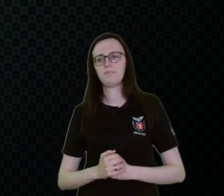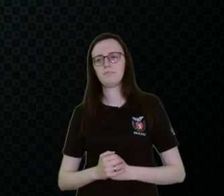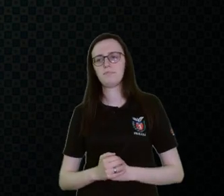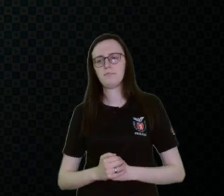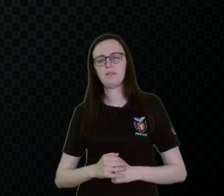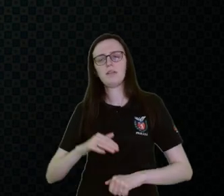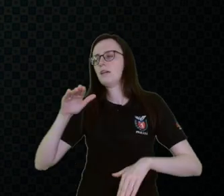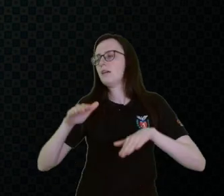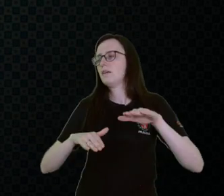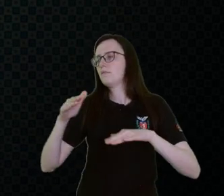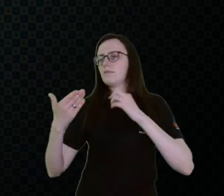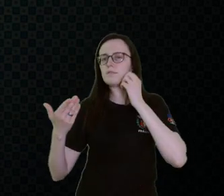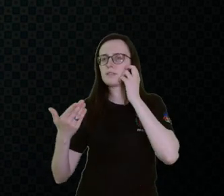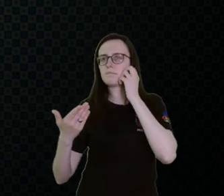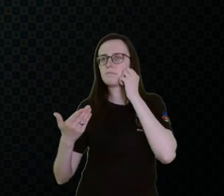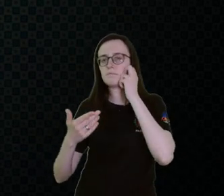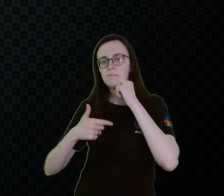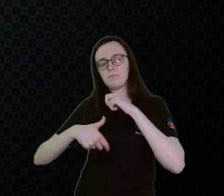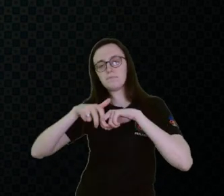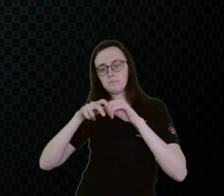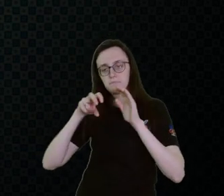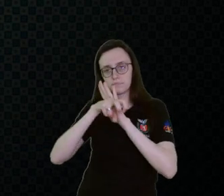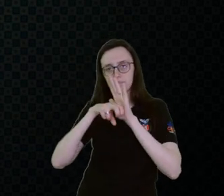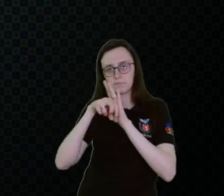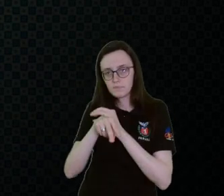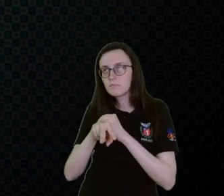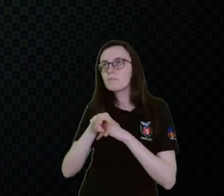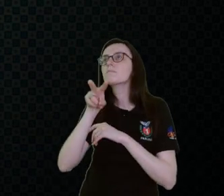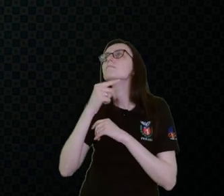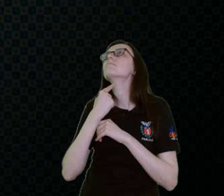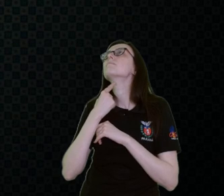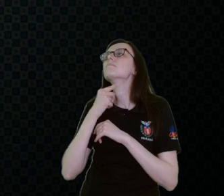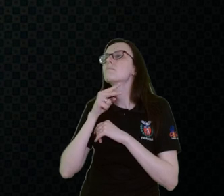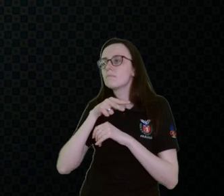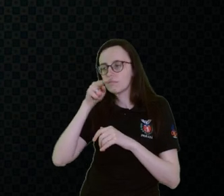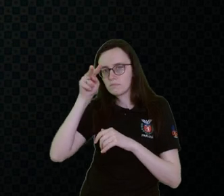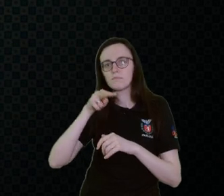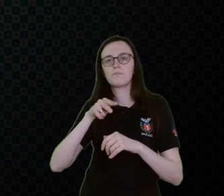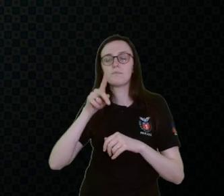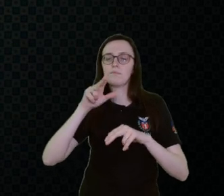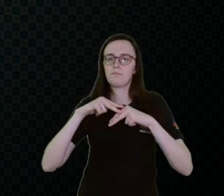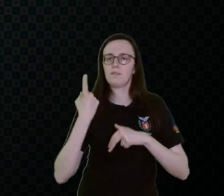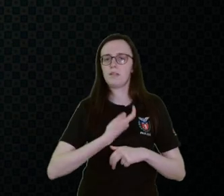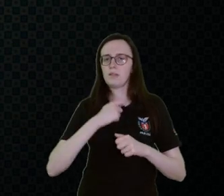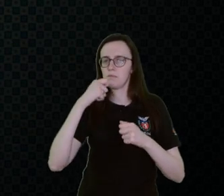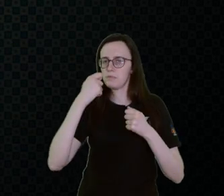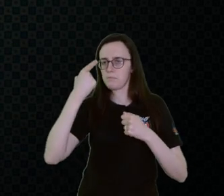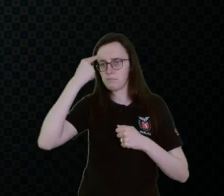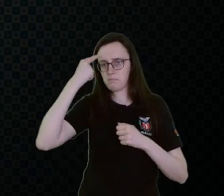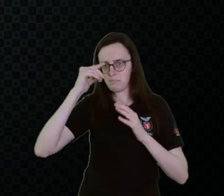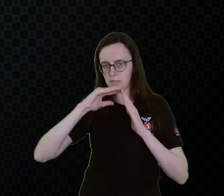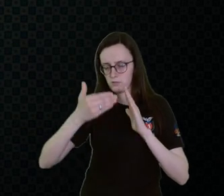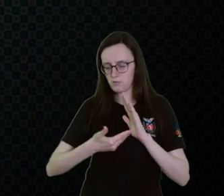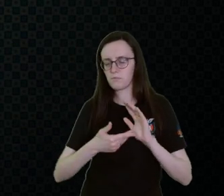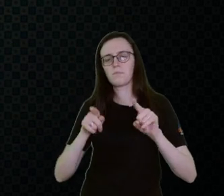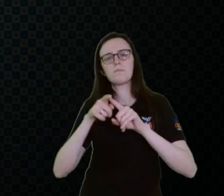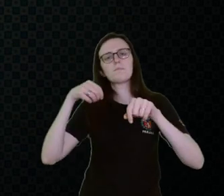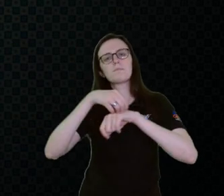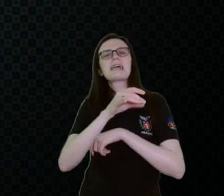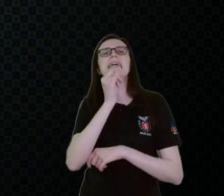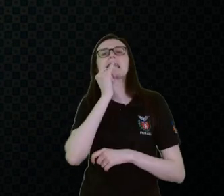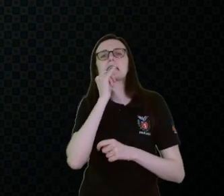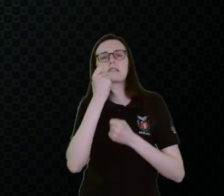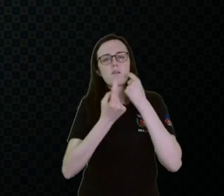altura do que uma pessoa cadeirante, estudante cadeirante pode ler. Então, a gente precisa pensar em tudo isso. E aqui eu vou ser os